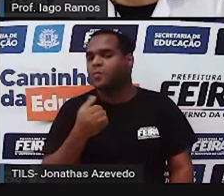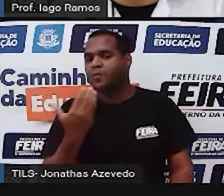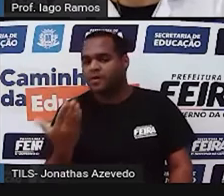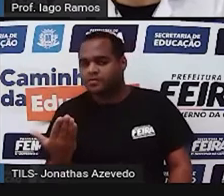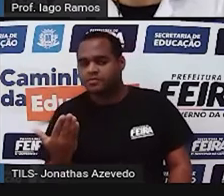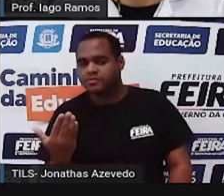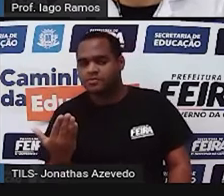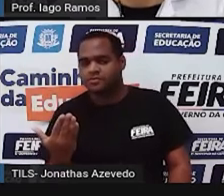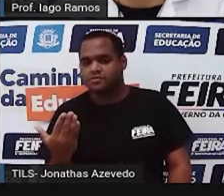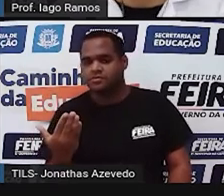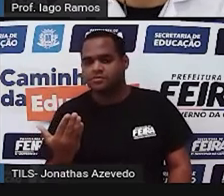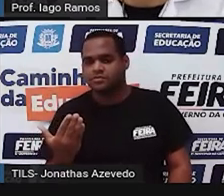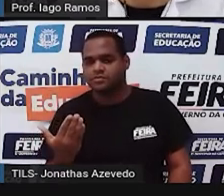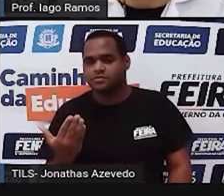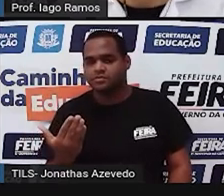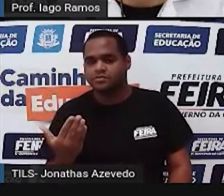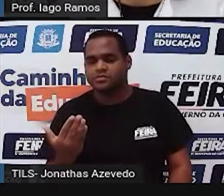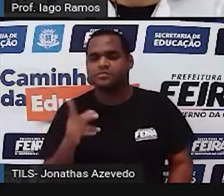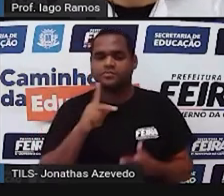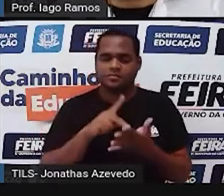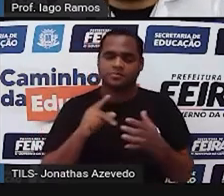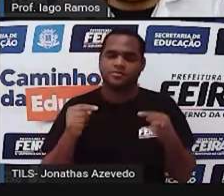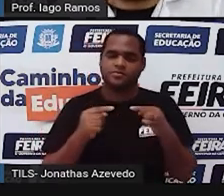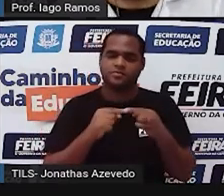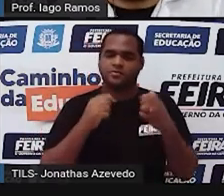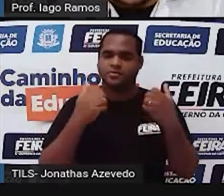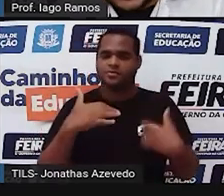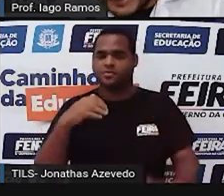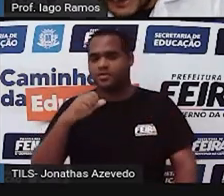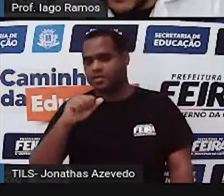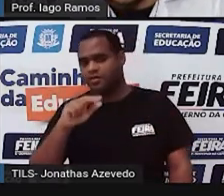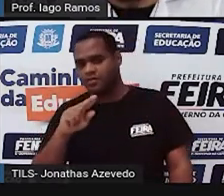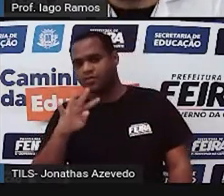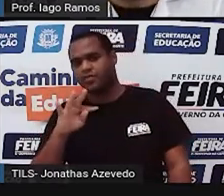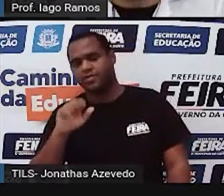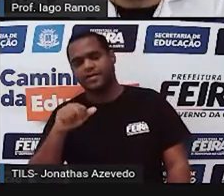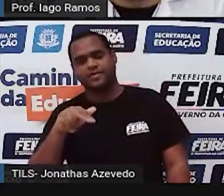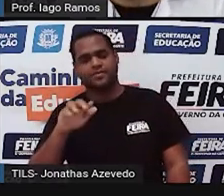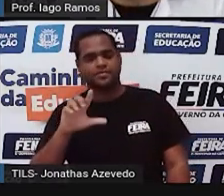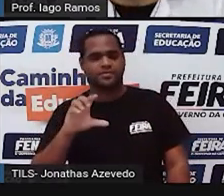porque, na verdade, o equilátero, ele é acutângulo. Certo?